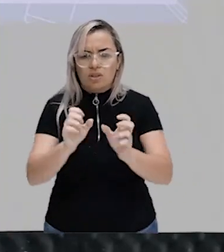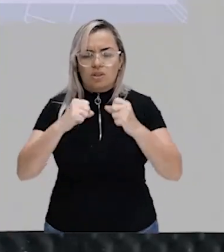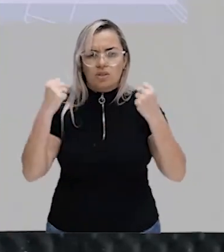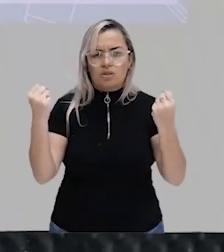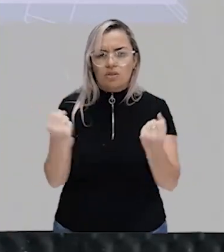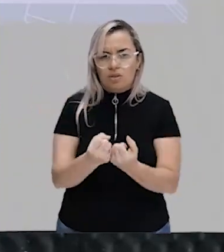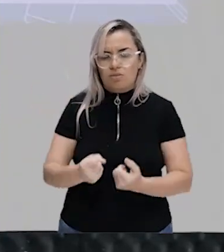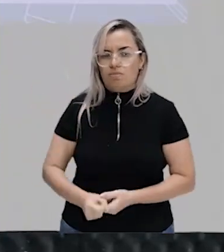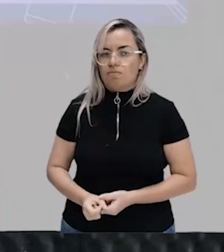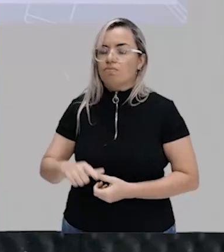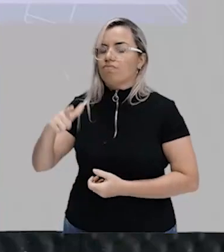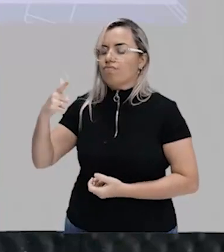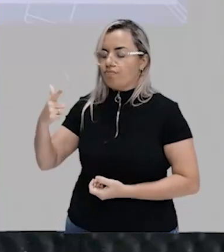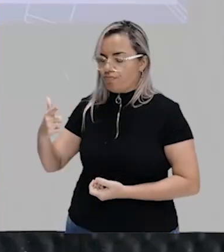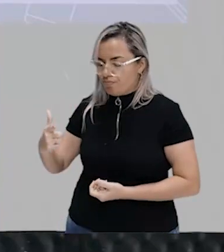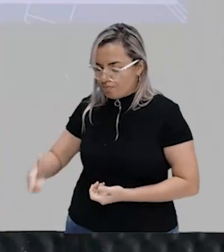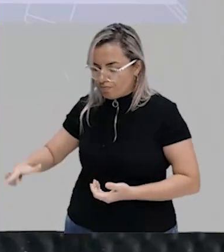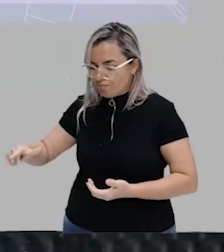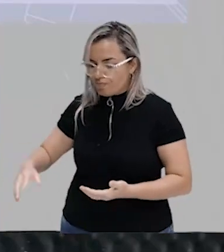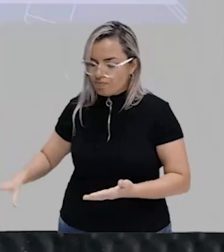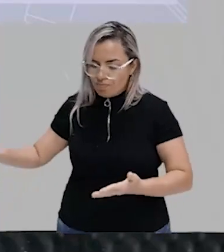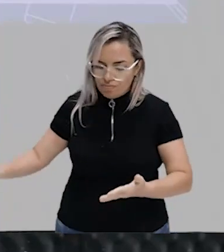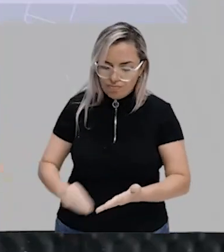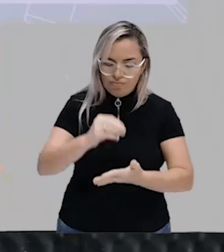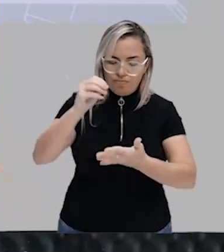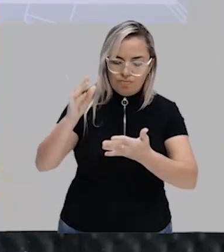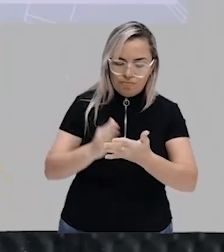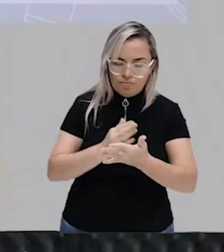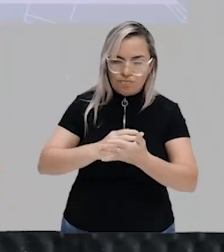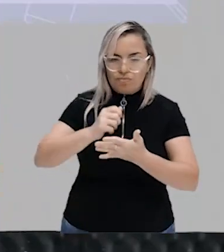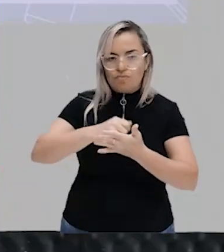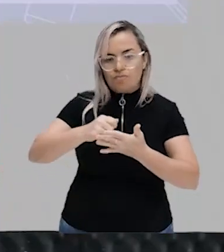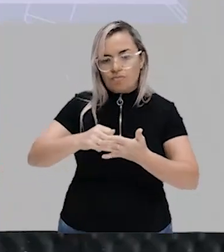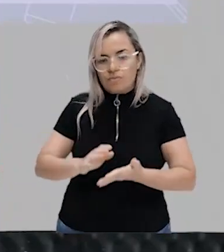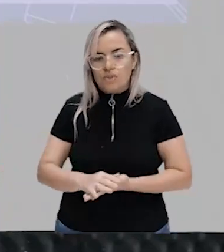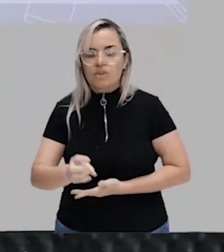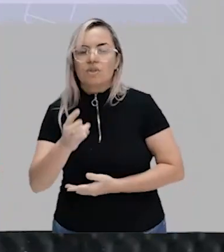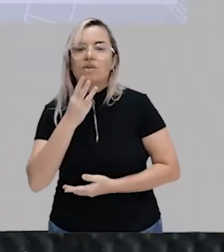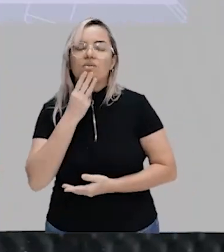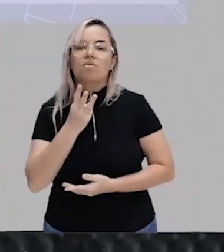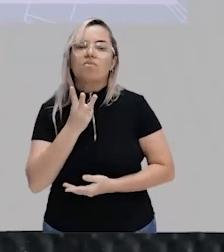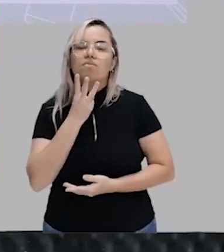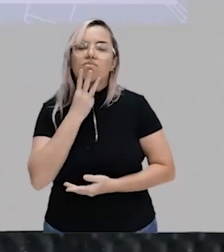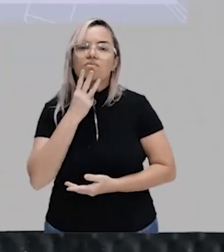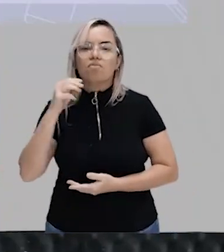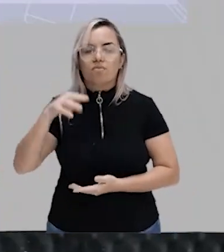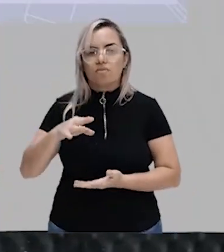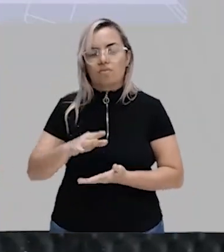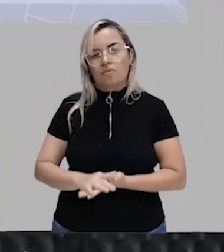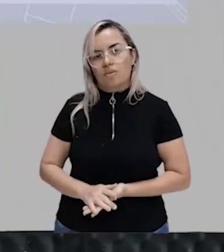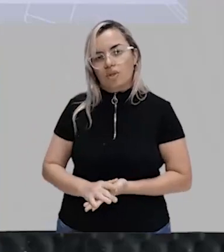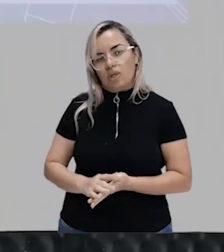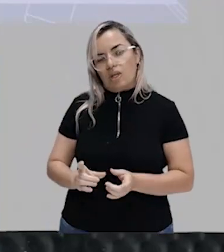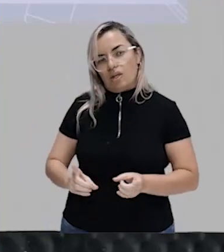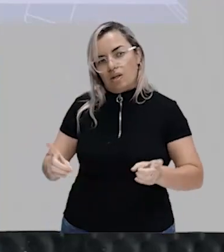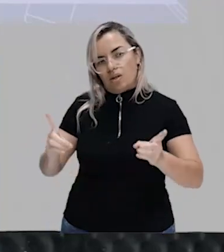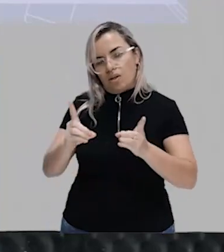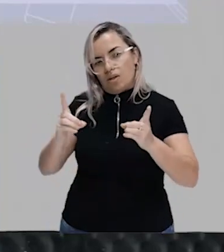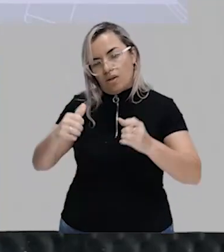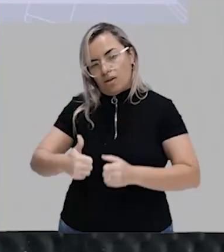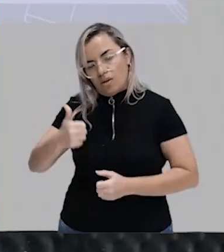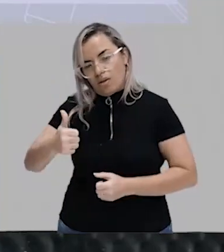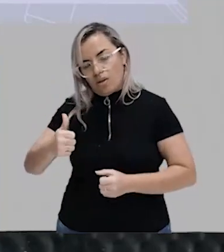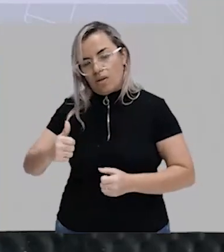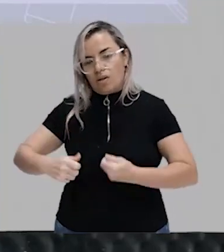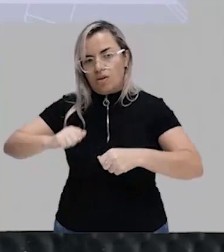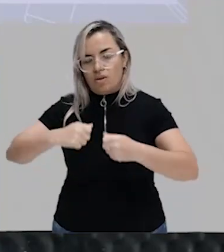repetir para você para você anotar no caderno. Segundo Max Weber as dimensões um econômica dois